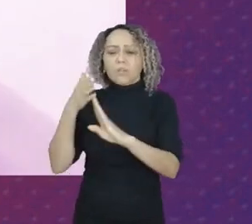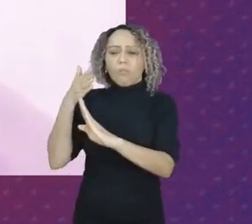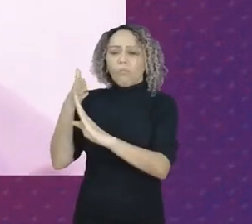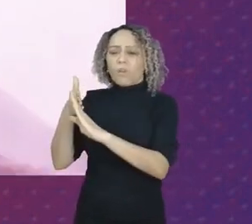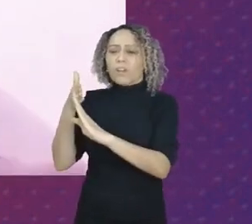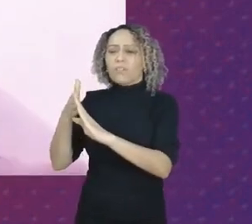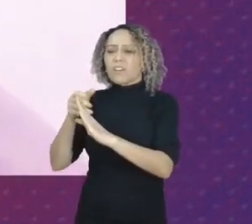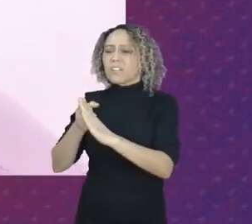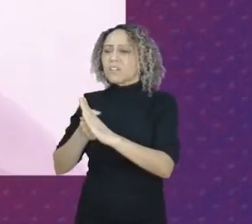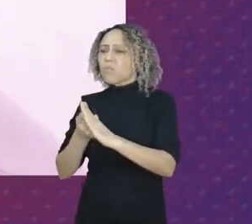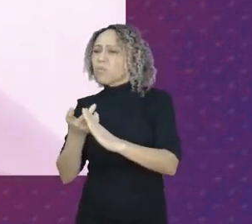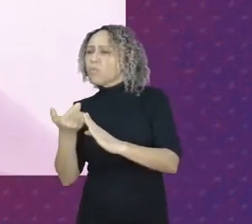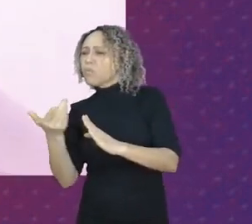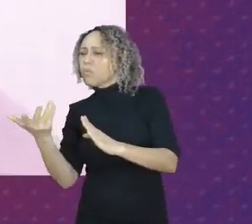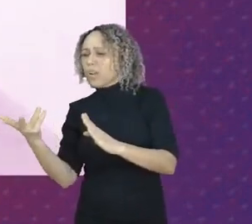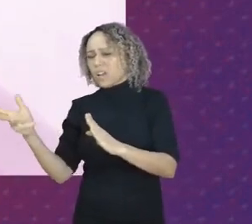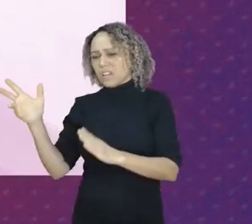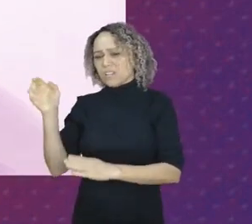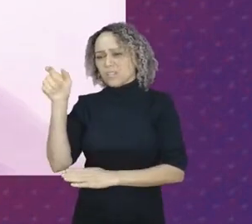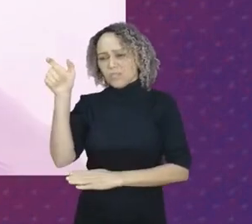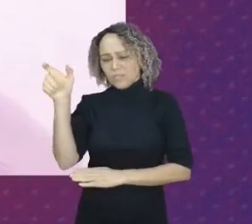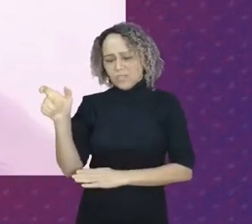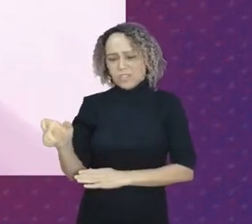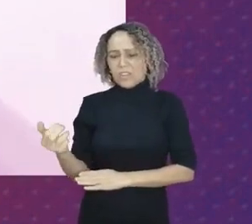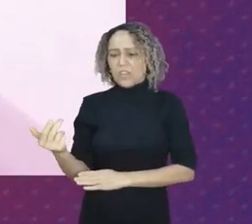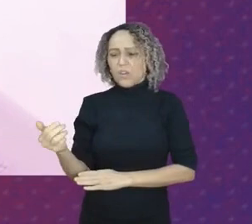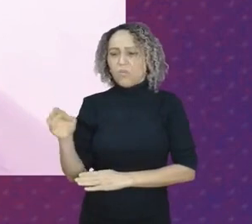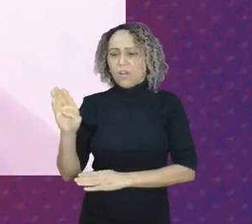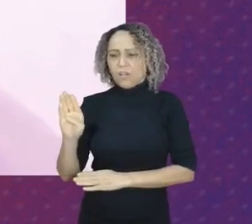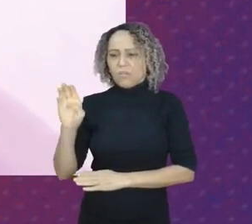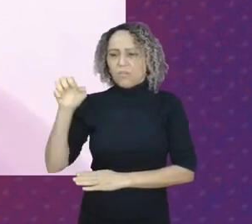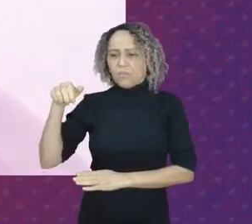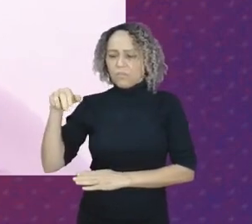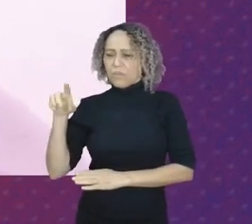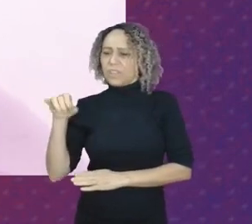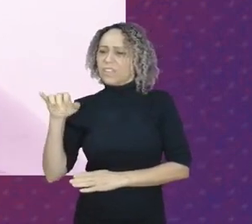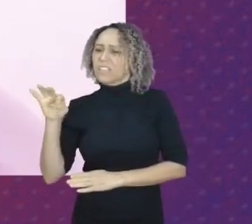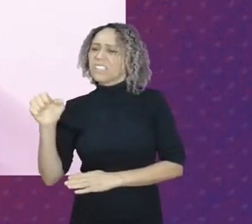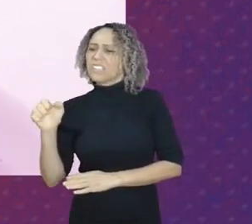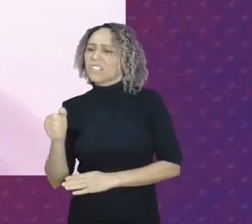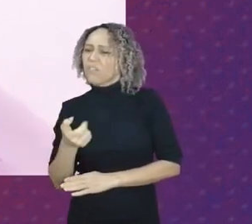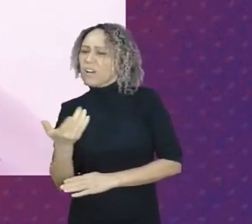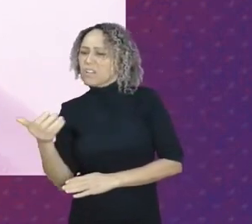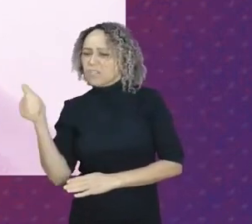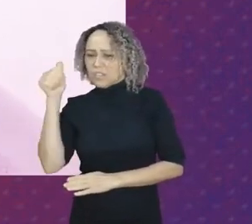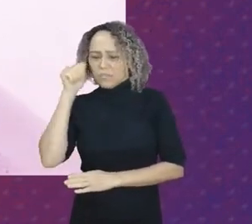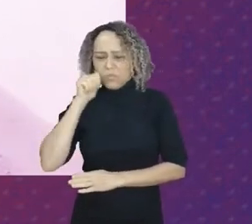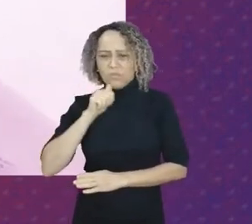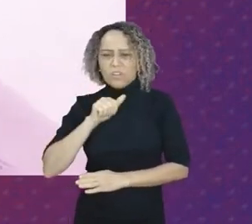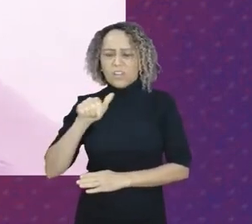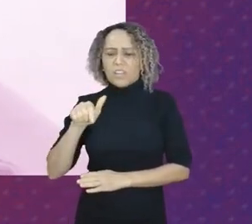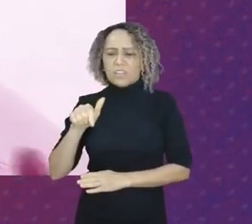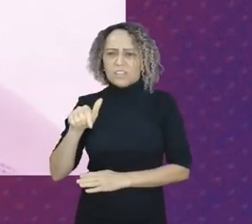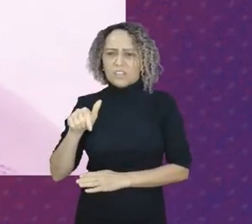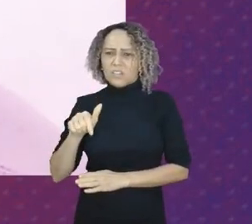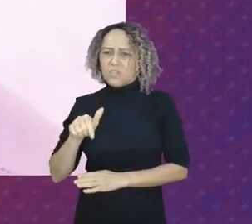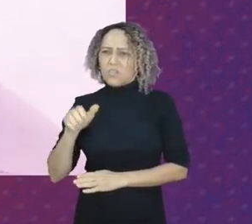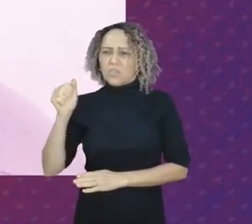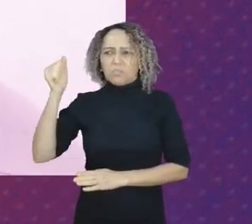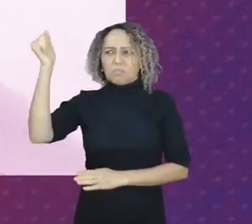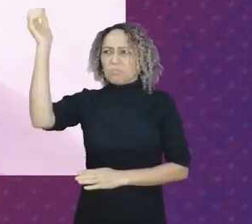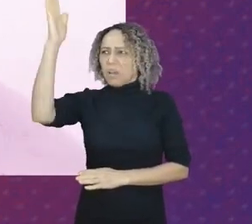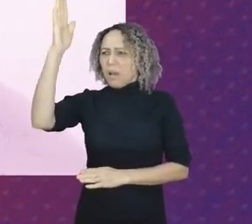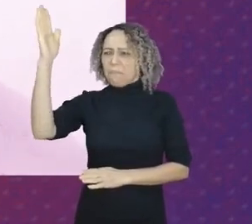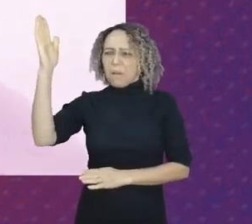várias outras Beneditas da Silva, várias outras mulheres de leste a sul